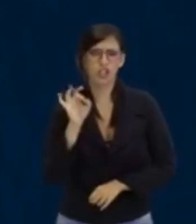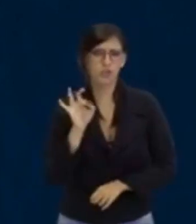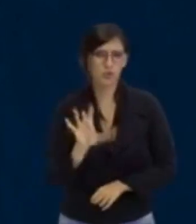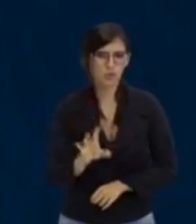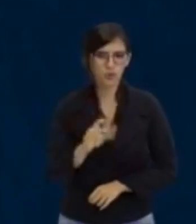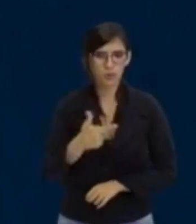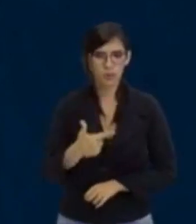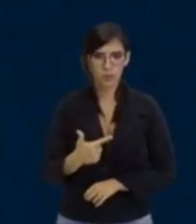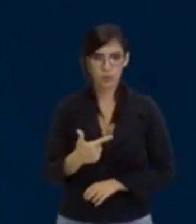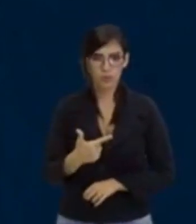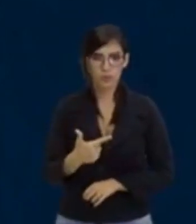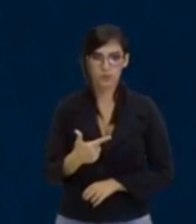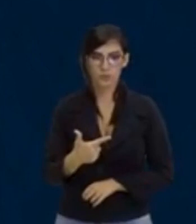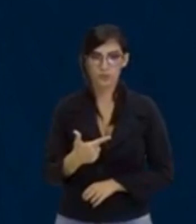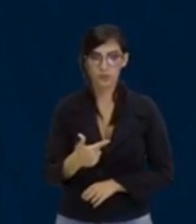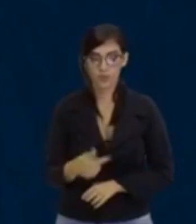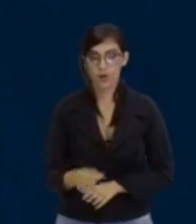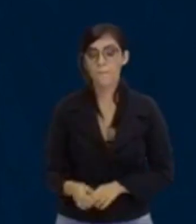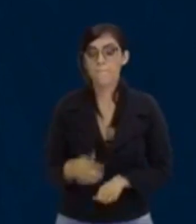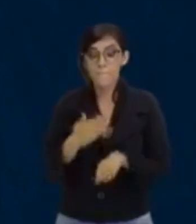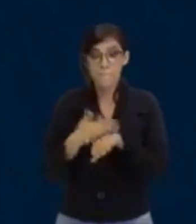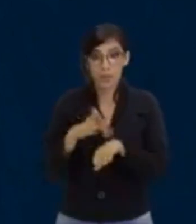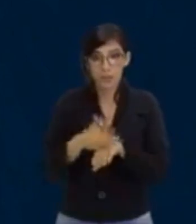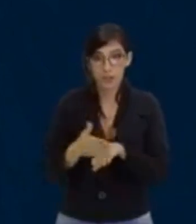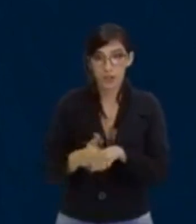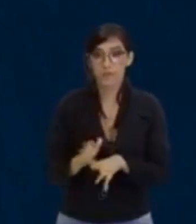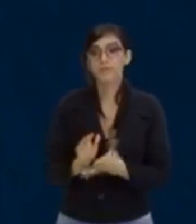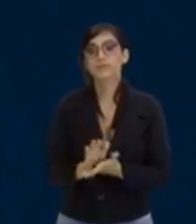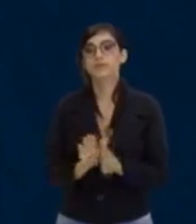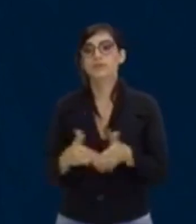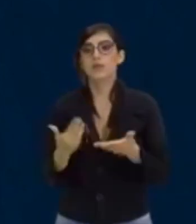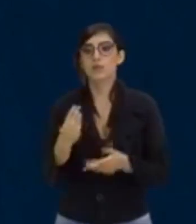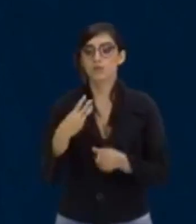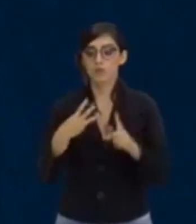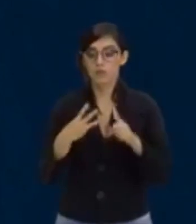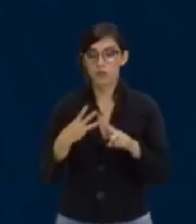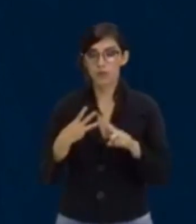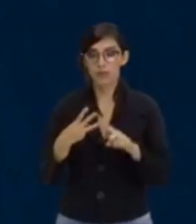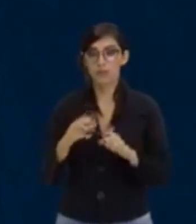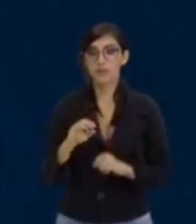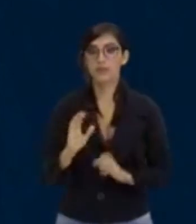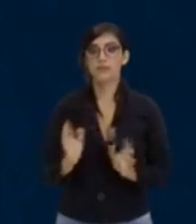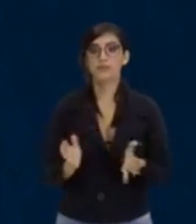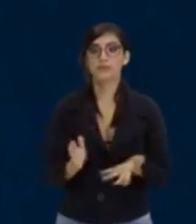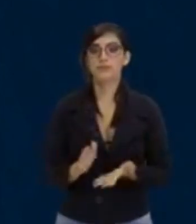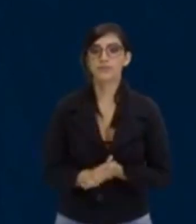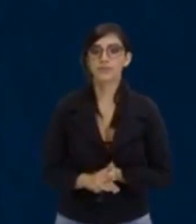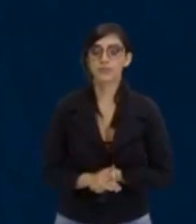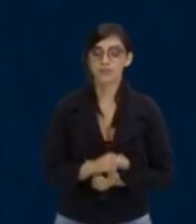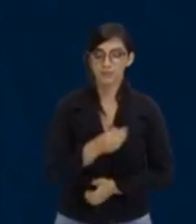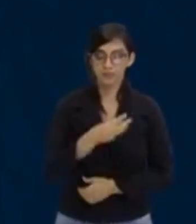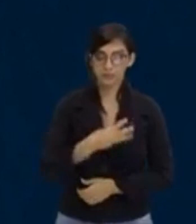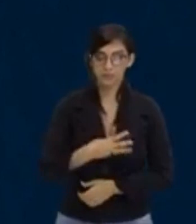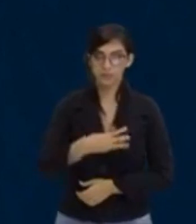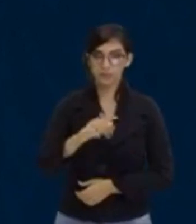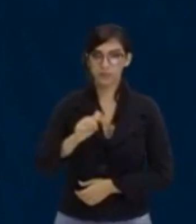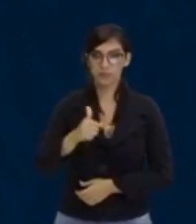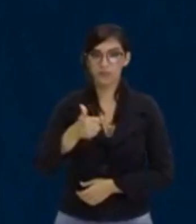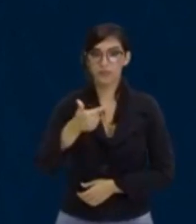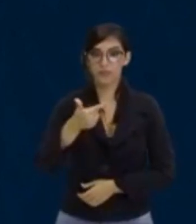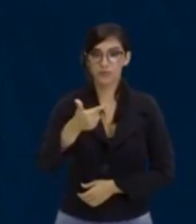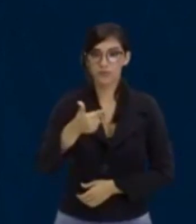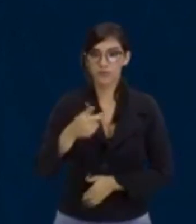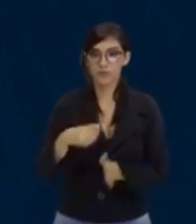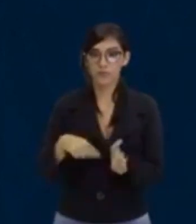próximos. Vou testar para o 3 agora. Olha como vai ficar. 3 ao quadrado, menos 5